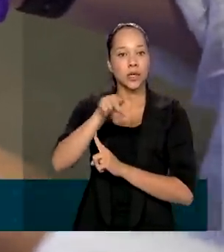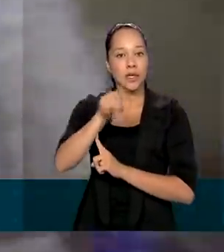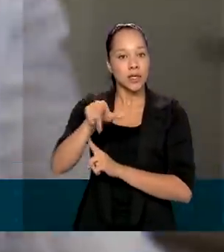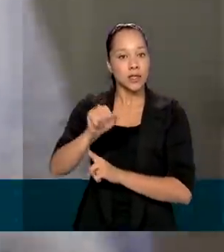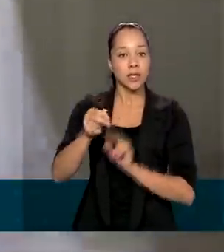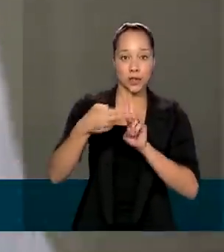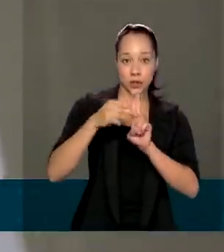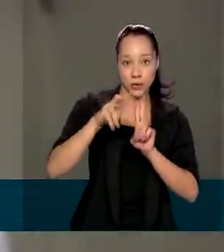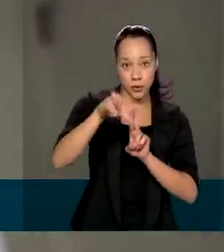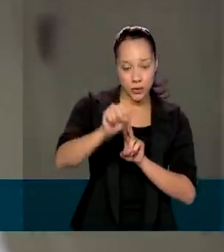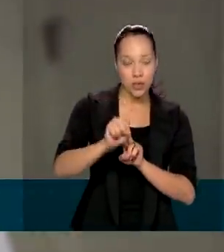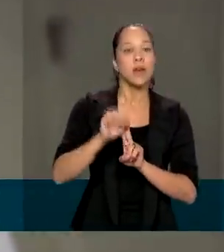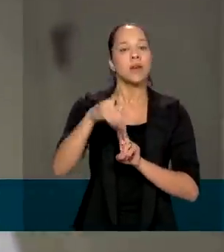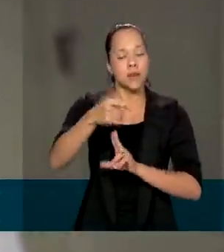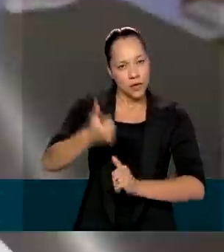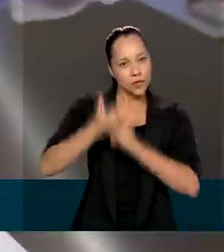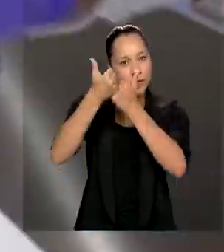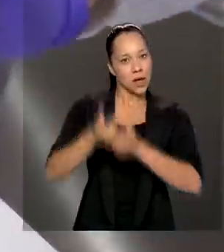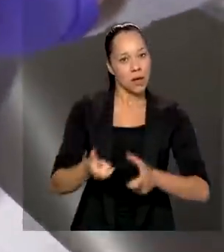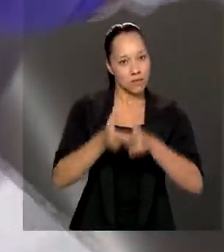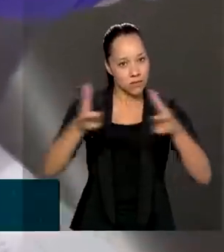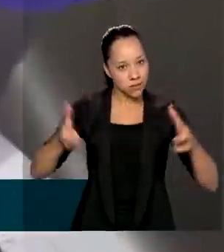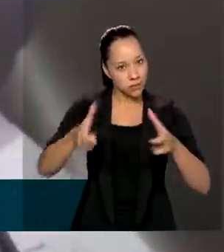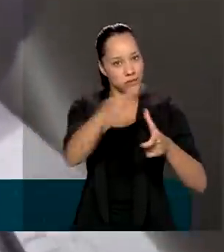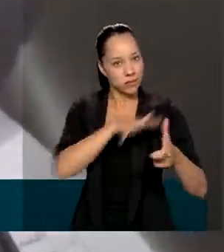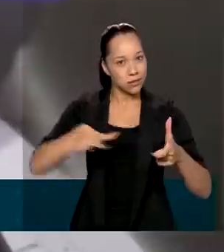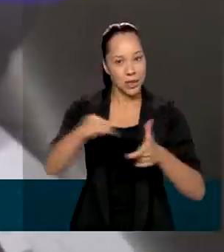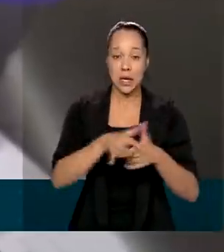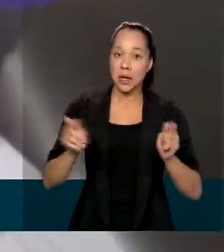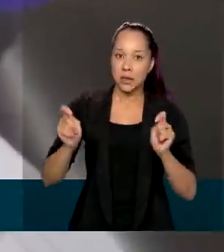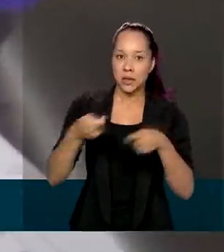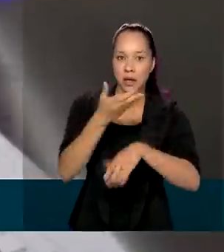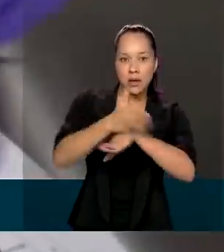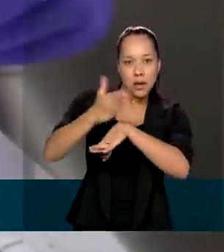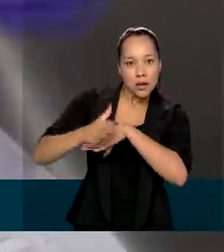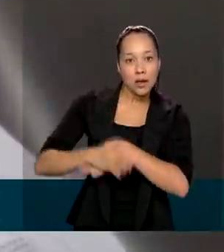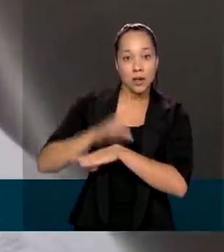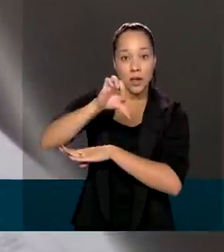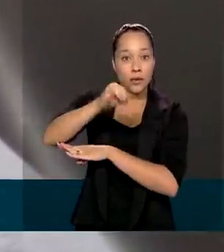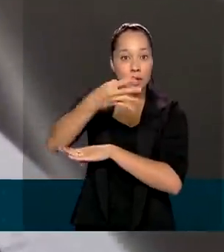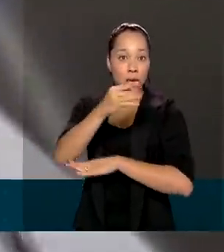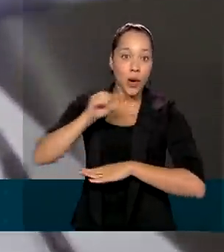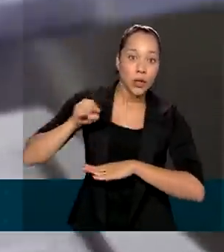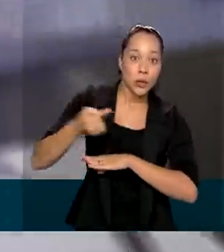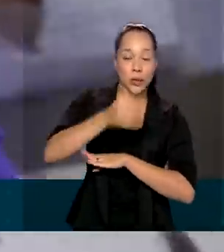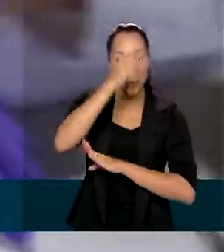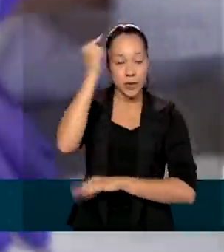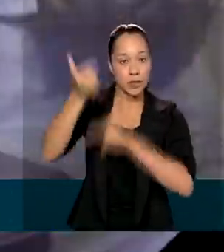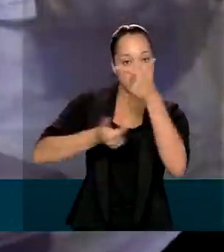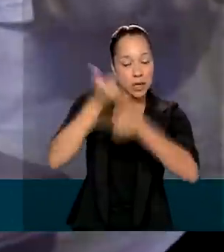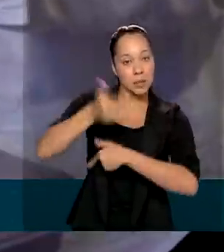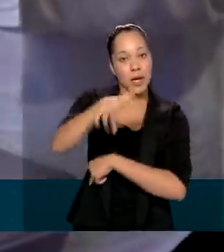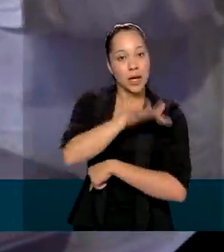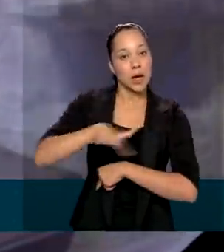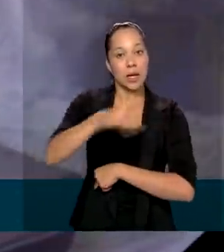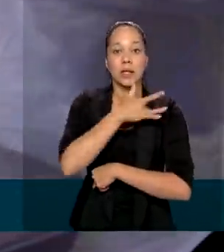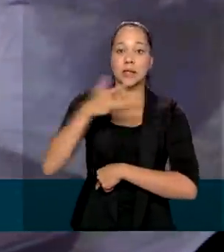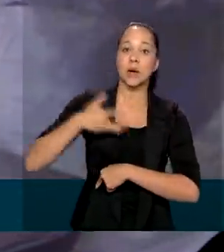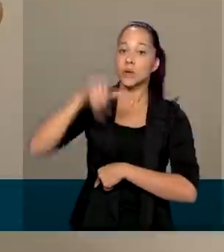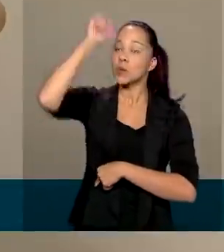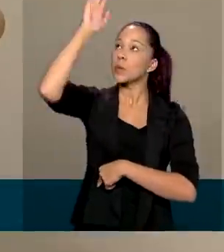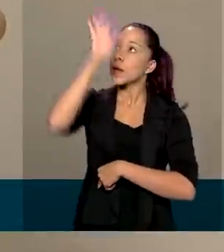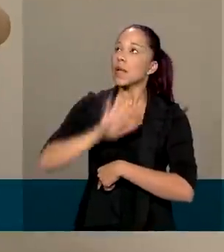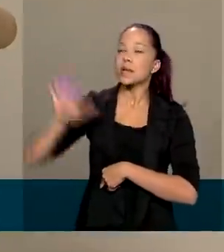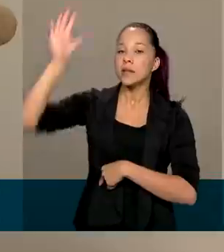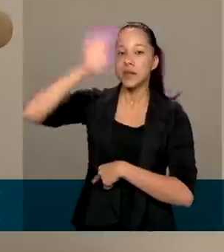reforçar e ampliar essa rede, capacitando 94 mil agentes comunitários em todo o país.